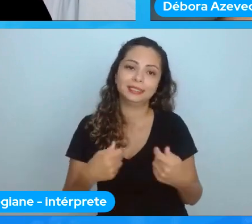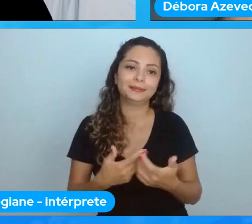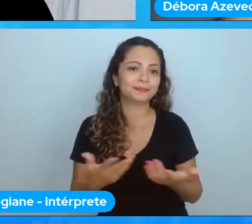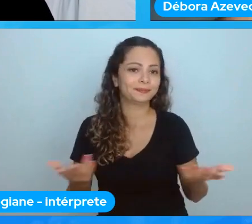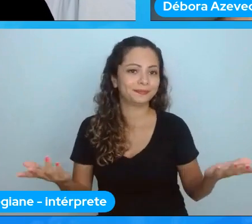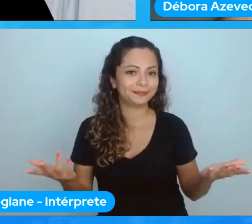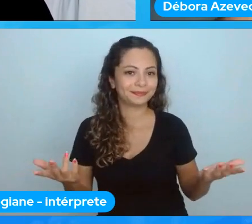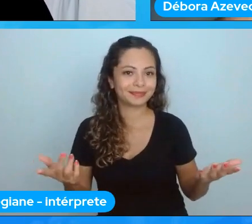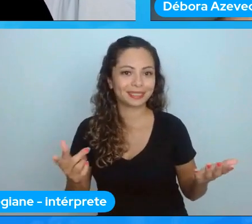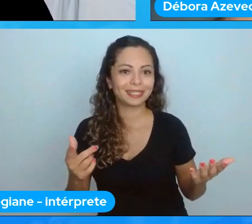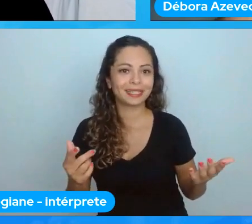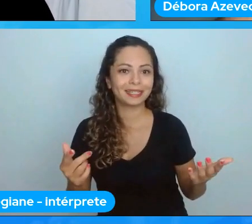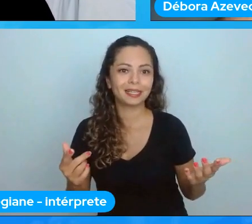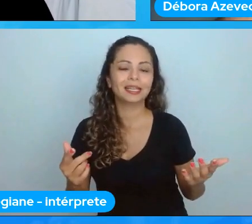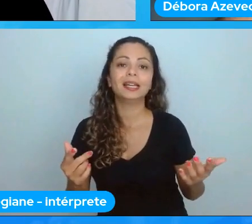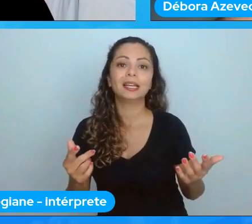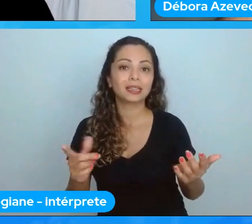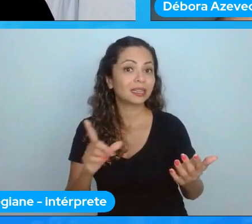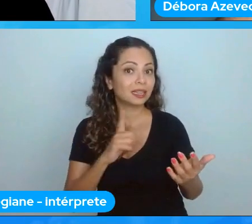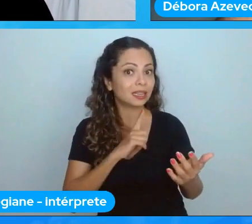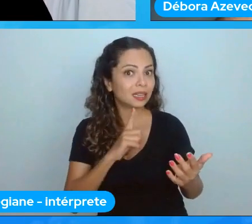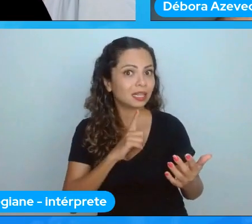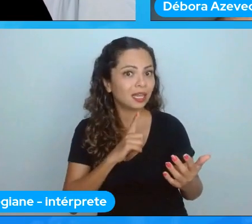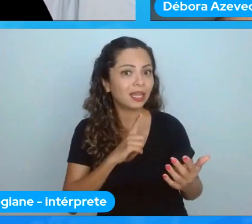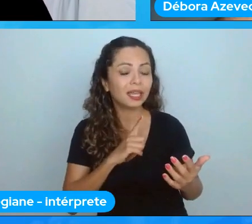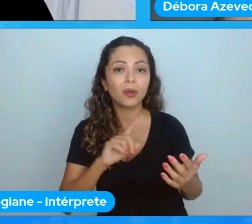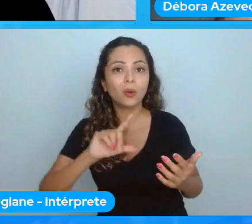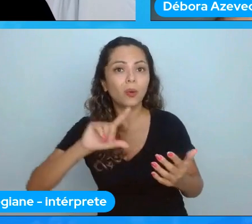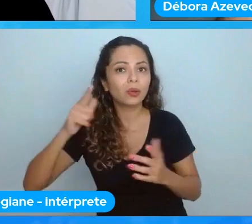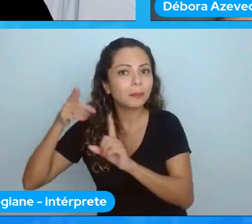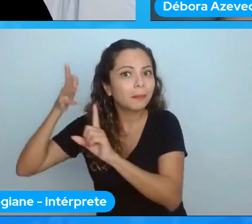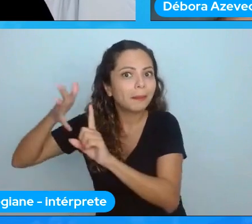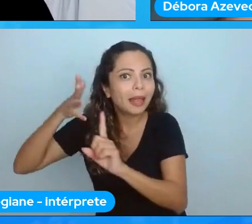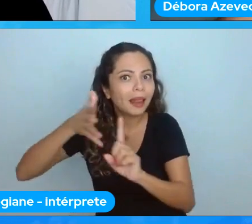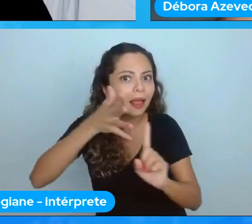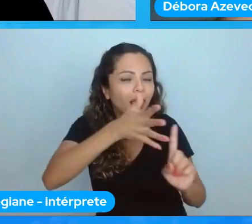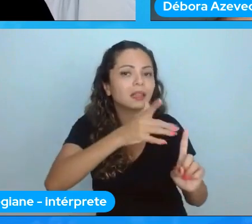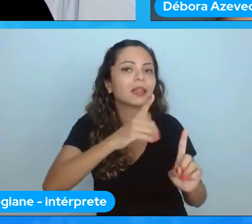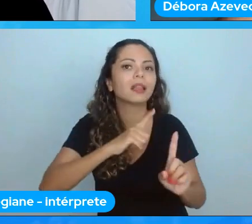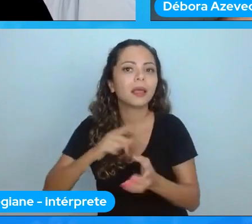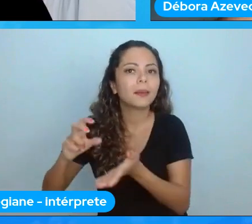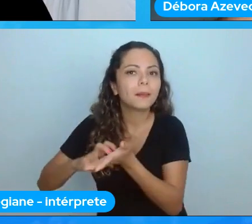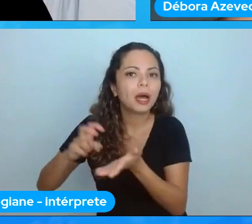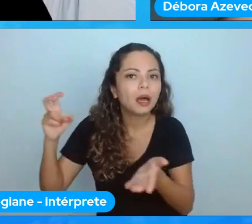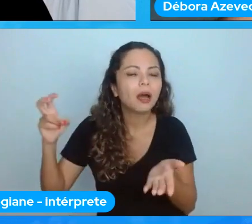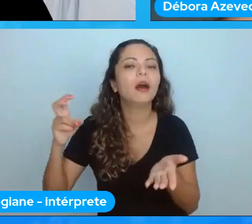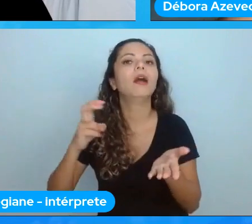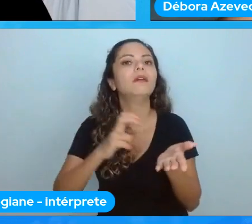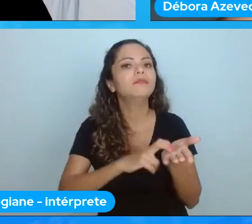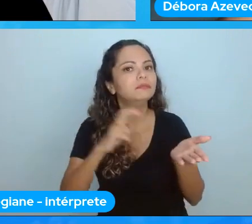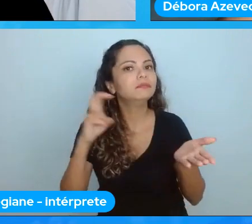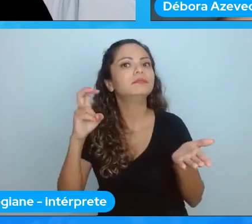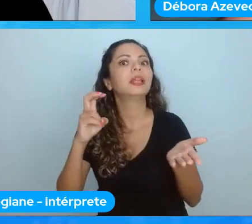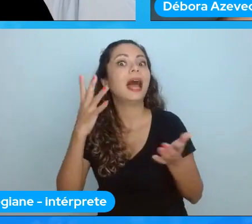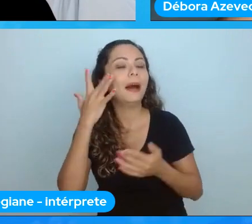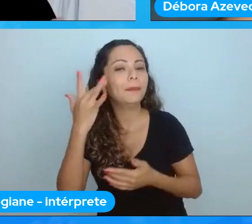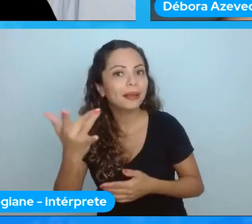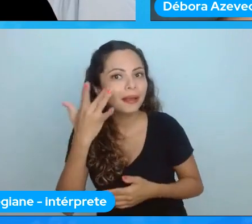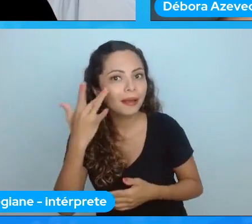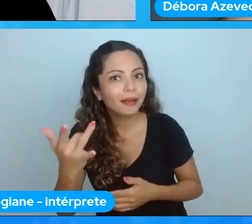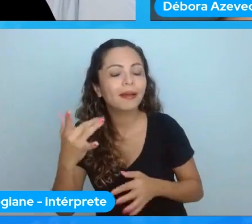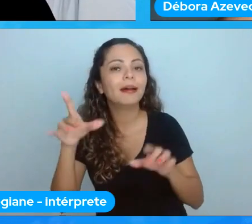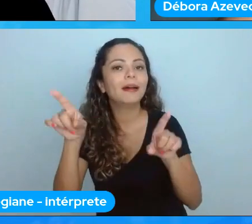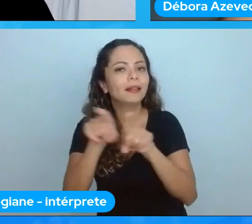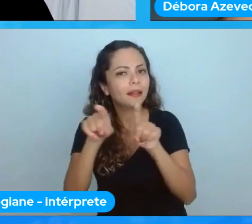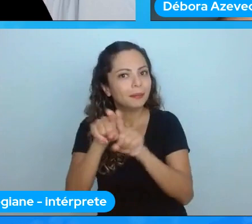muita gente da comunidade assistam o pessoal tantos que rolaram ane como que foi feita que vai ter amanhã assistam